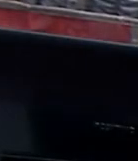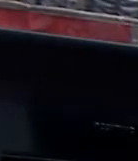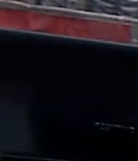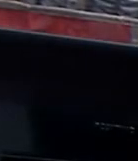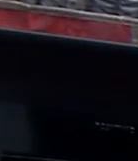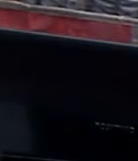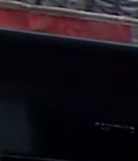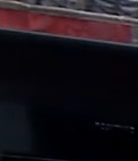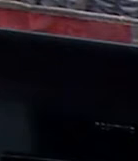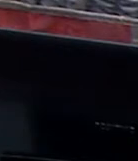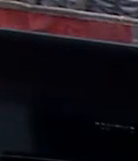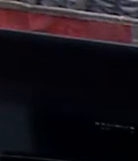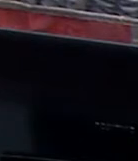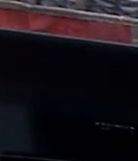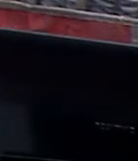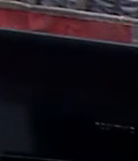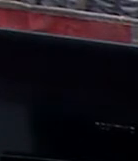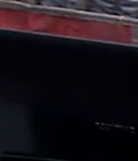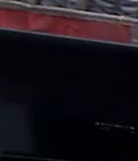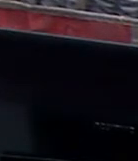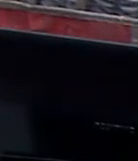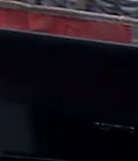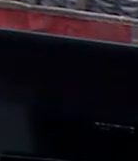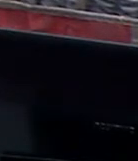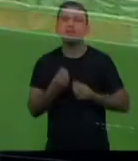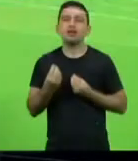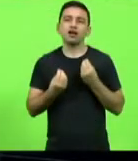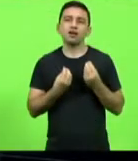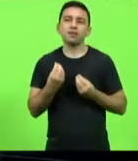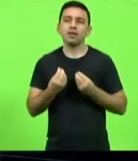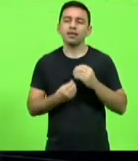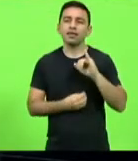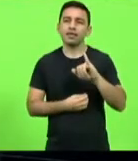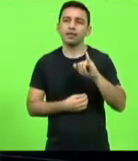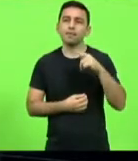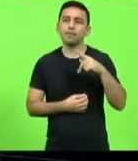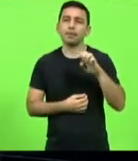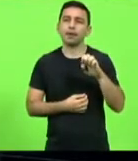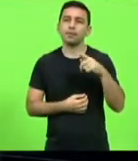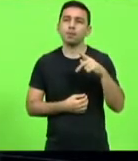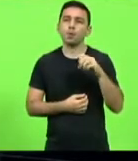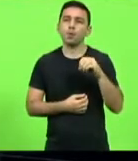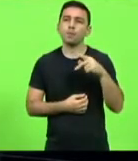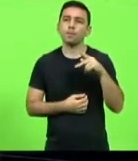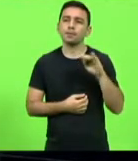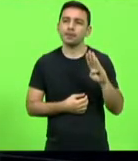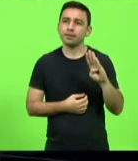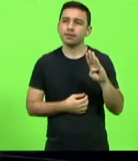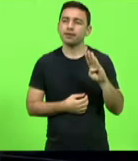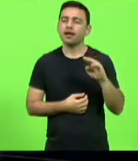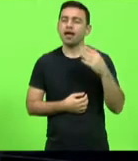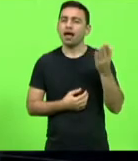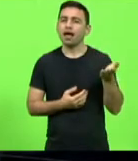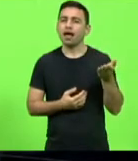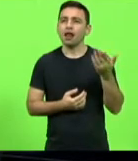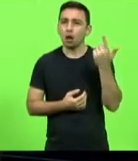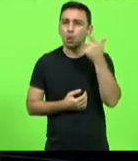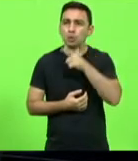imaginem só uma menina lá da linha IP Popi ser representante né representar o Brasil